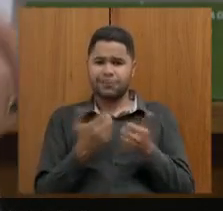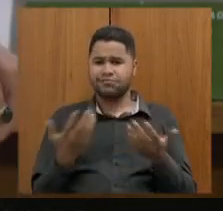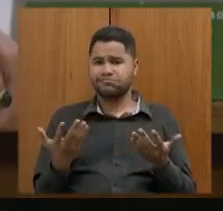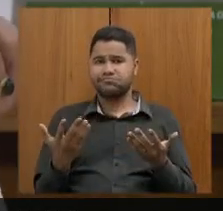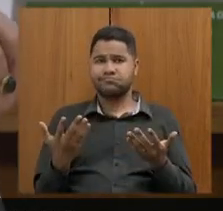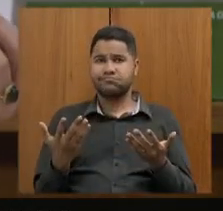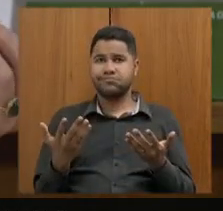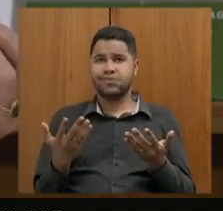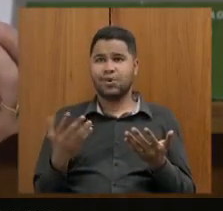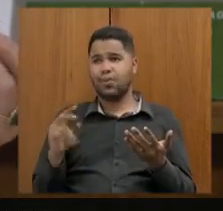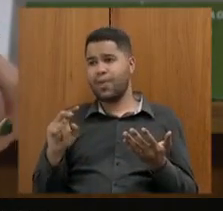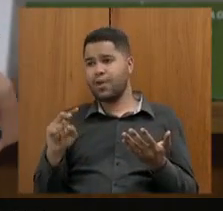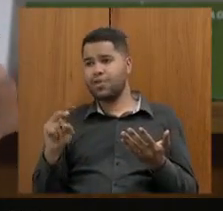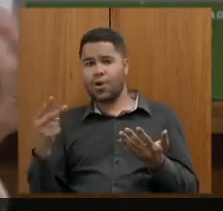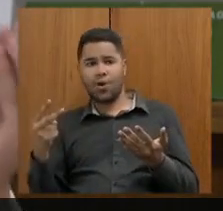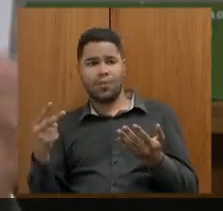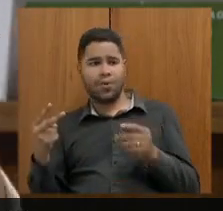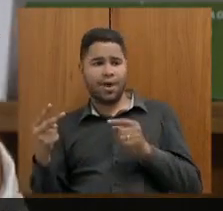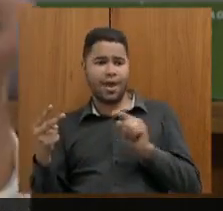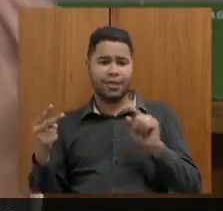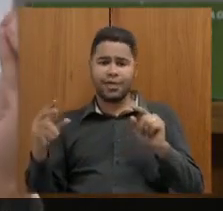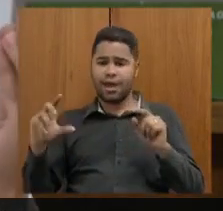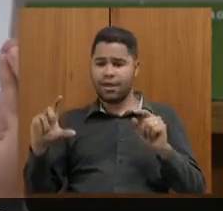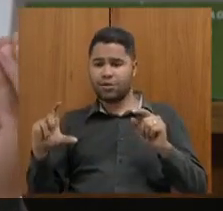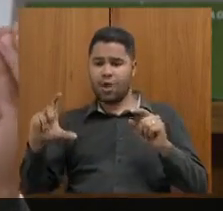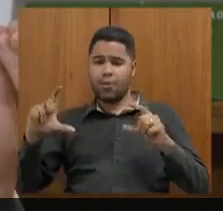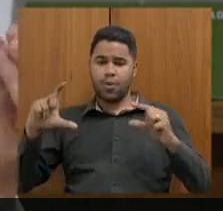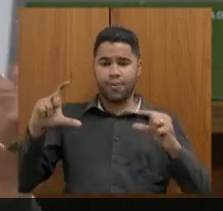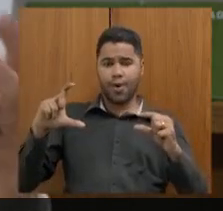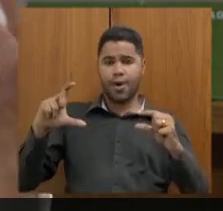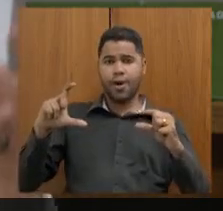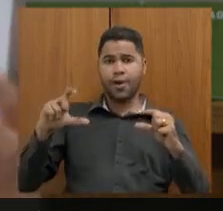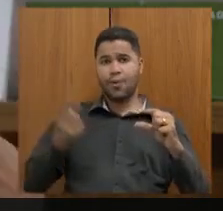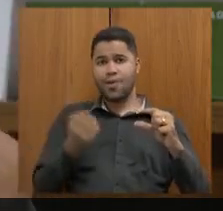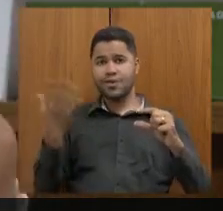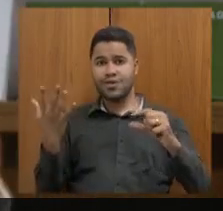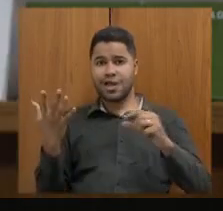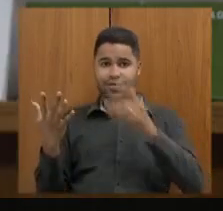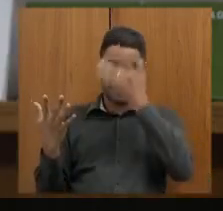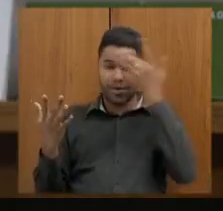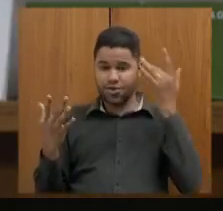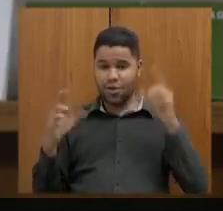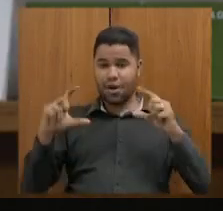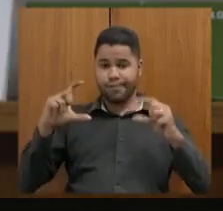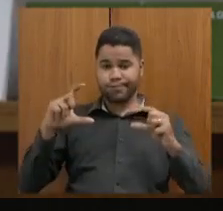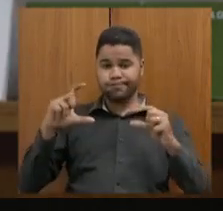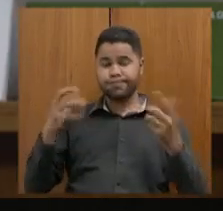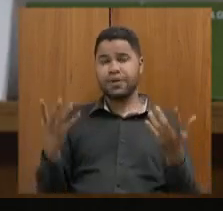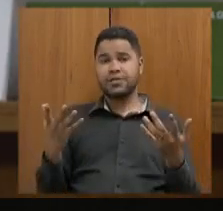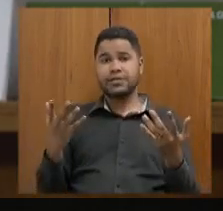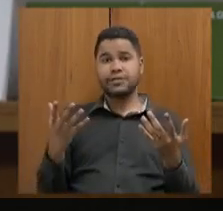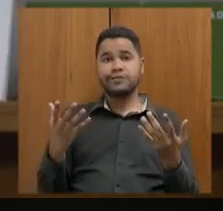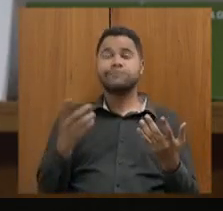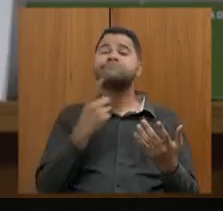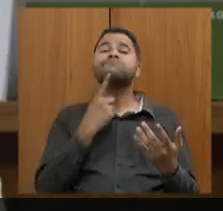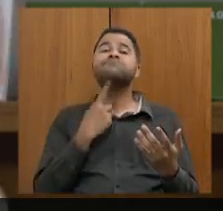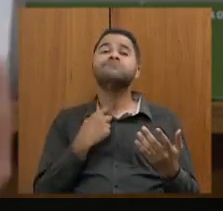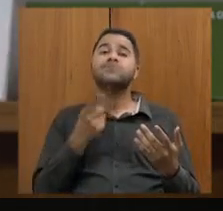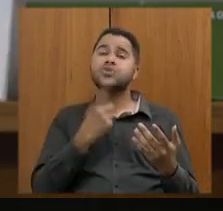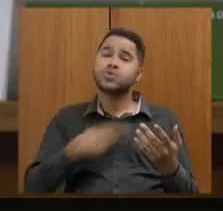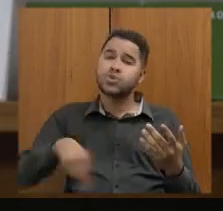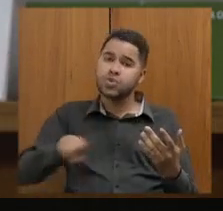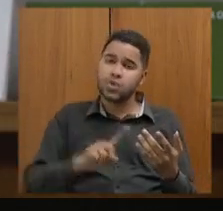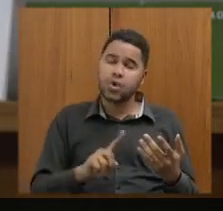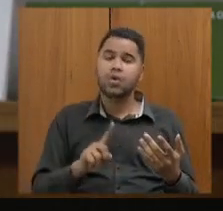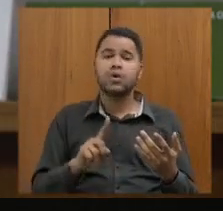uma era o dobro da outra em relação ao IDEB deputada e que era bastante desejável de nossa parte